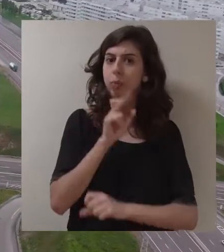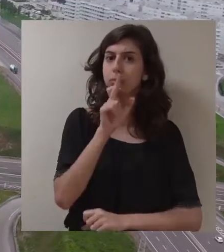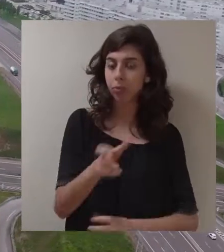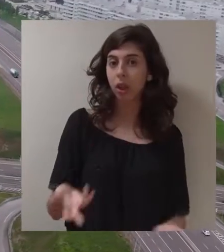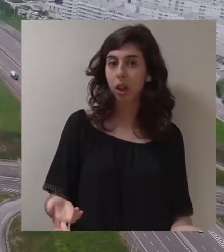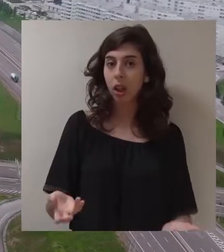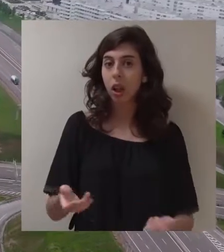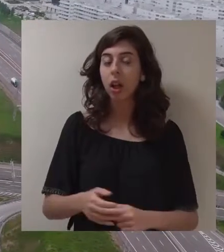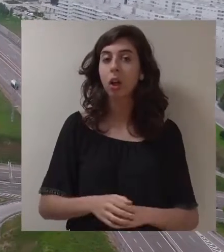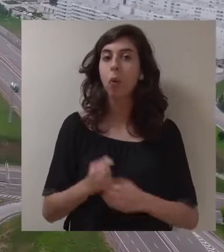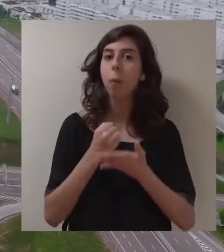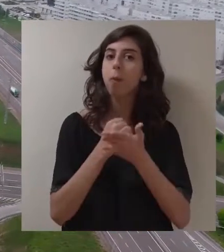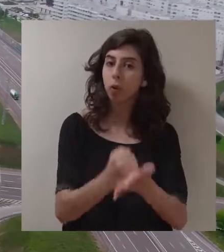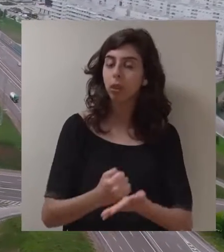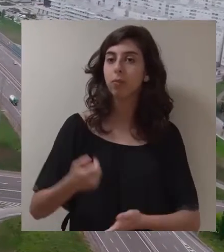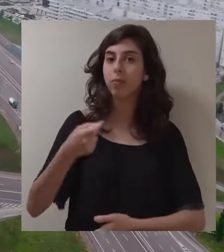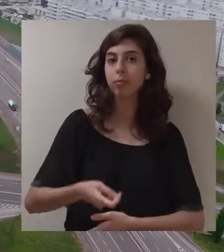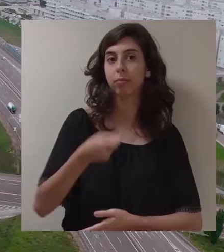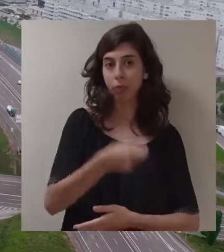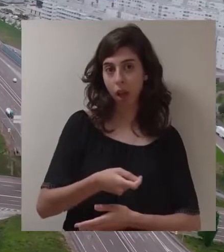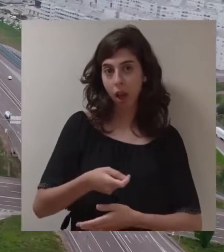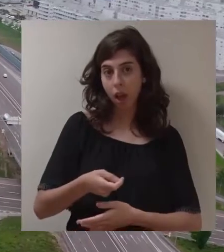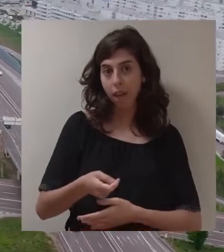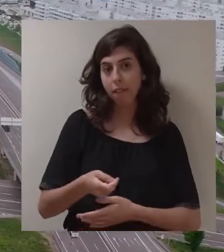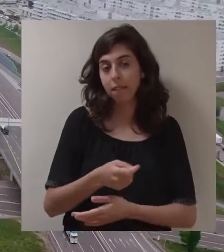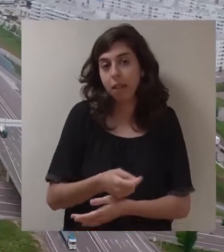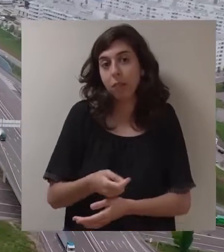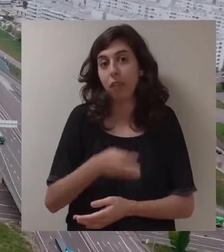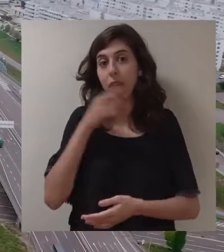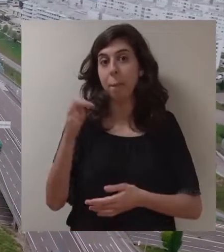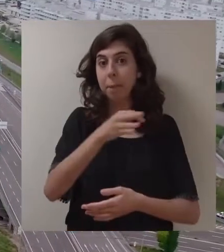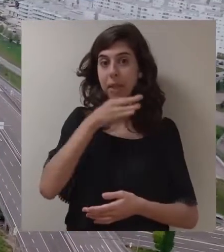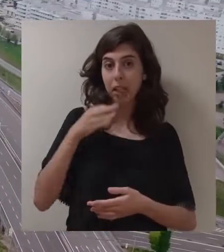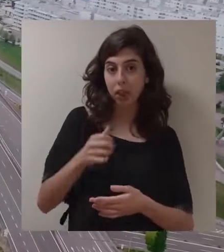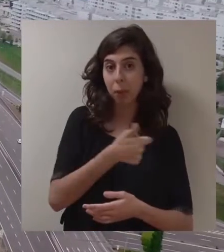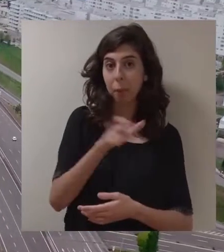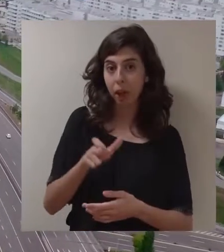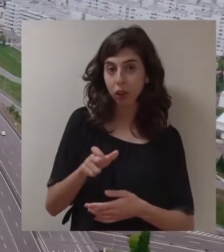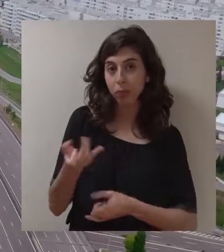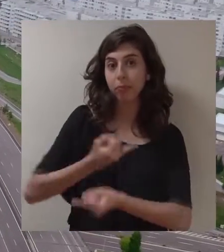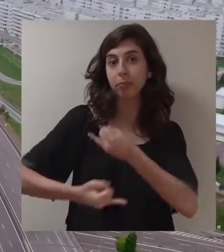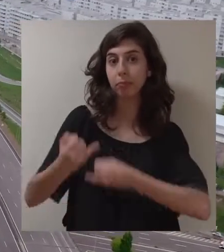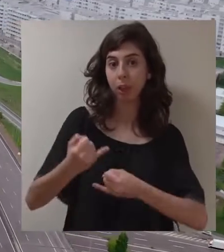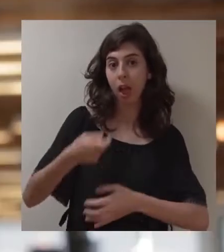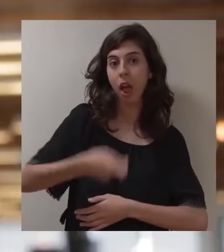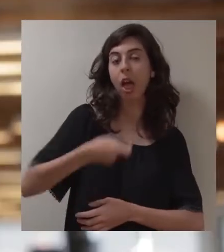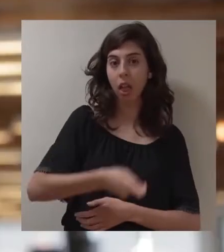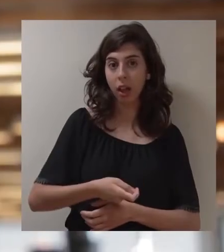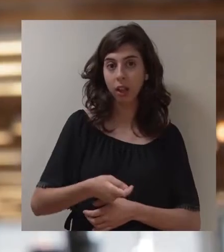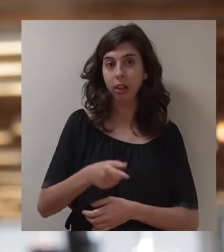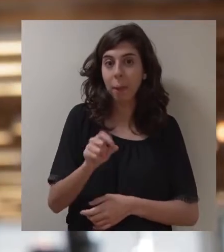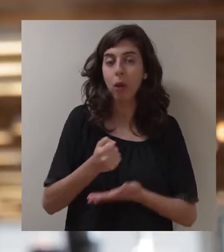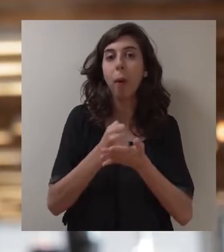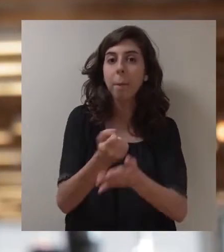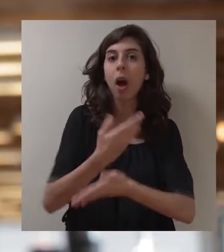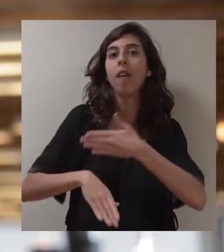respostas, no apoio ao arrendamento como alternativa à localização de famílias em bairros sociais. Que inova no